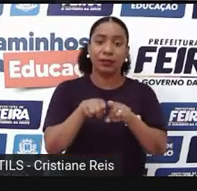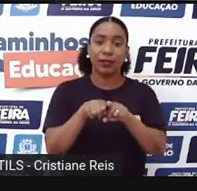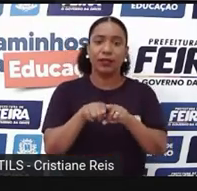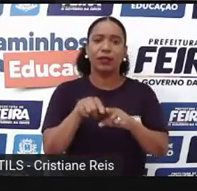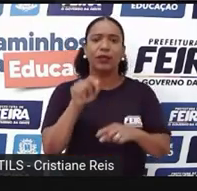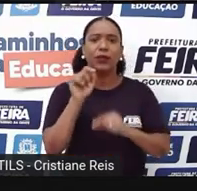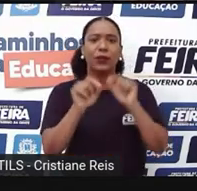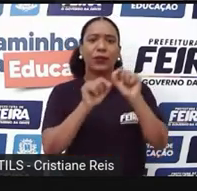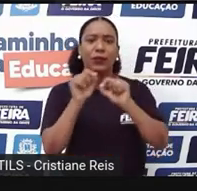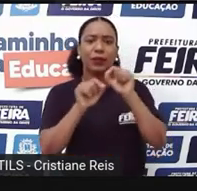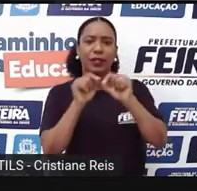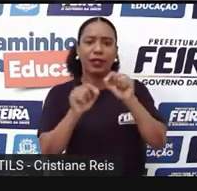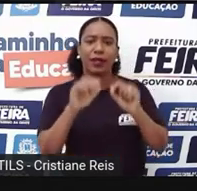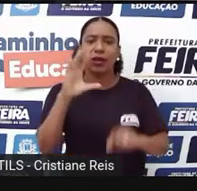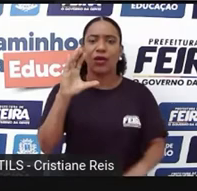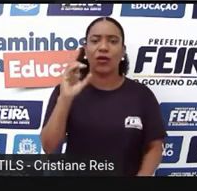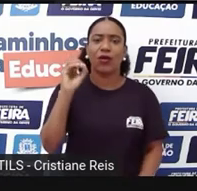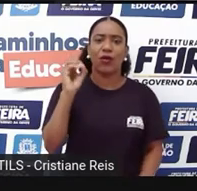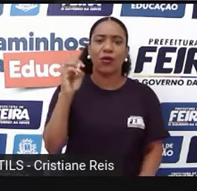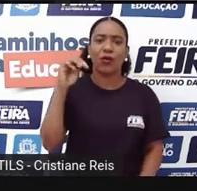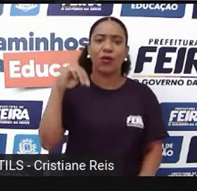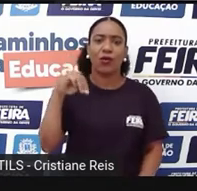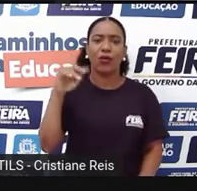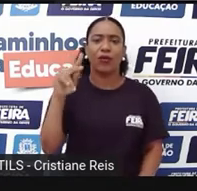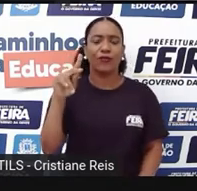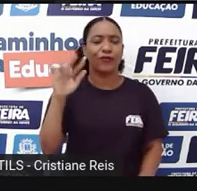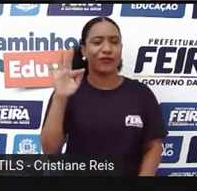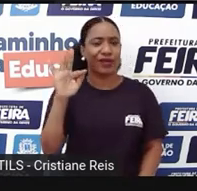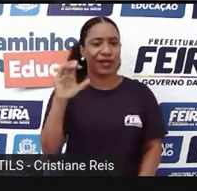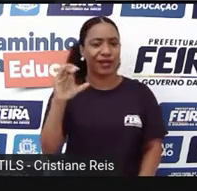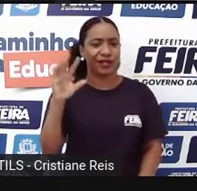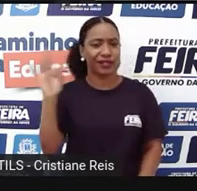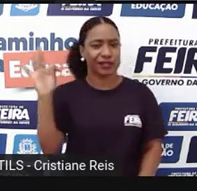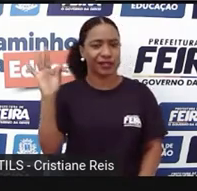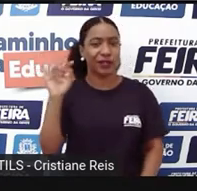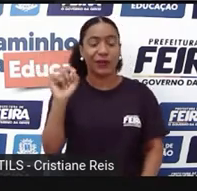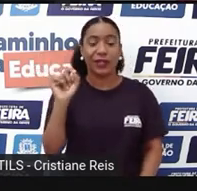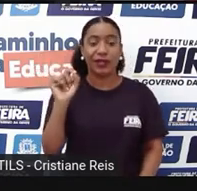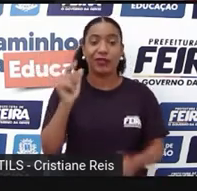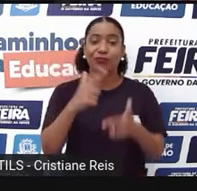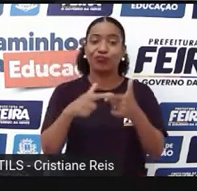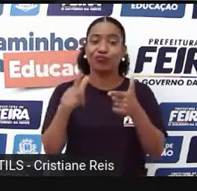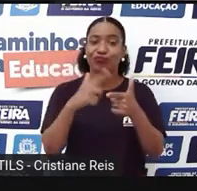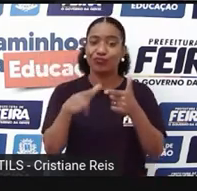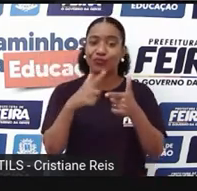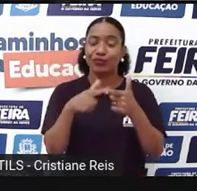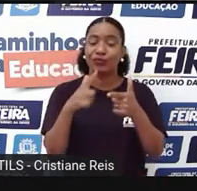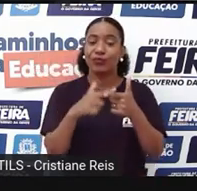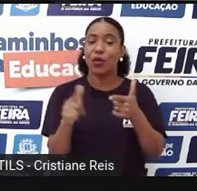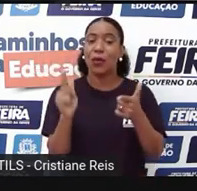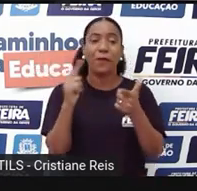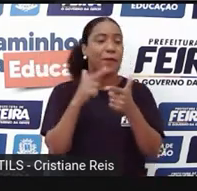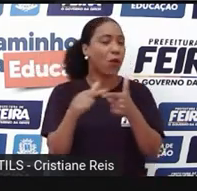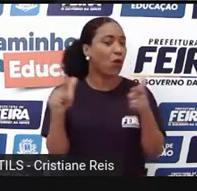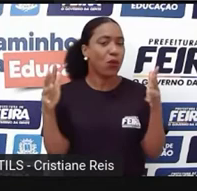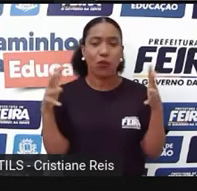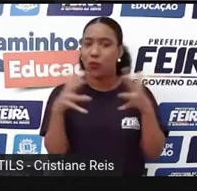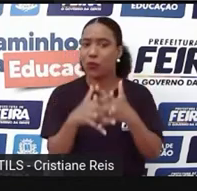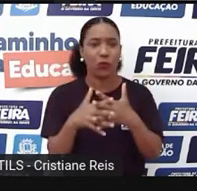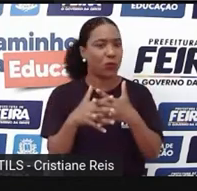é o conflite? Seria o problema. O problema da história.